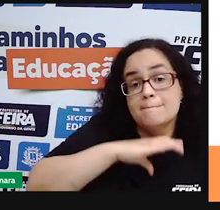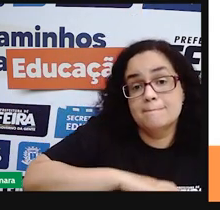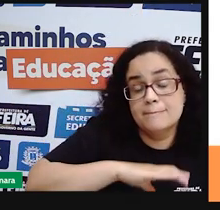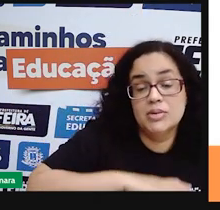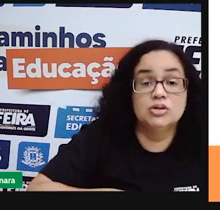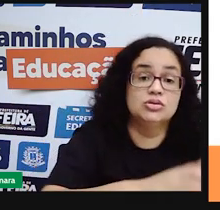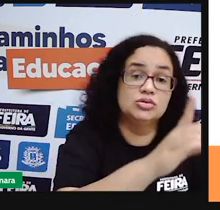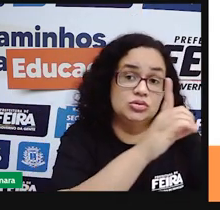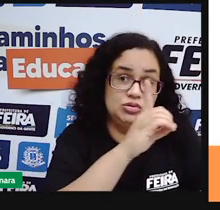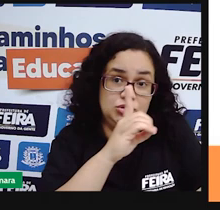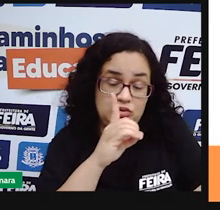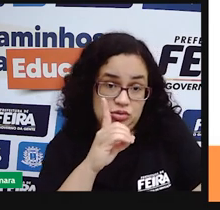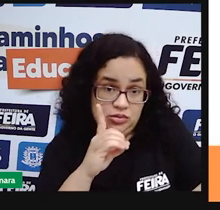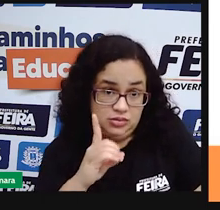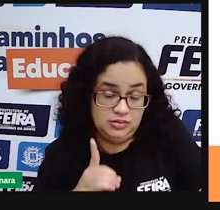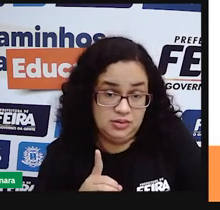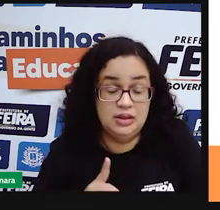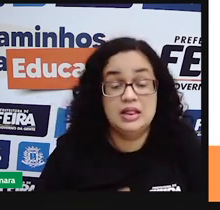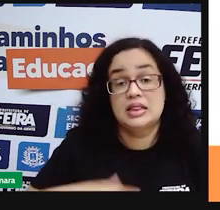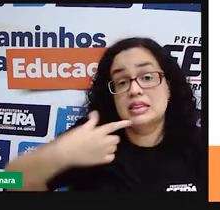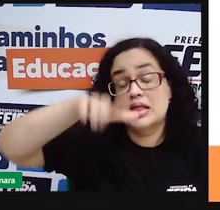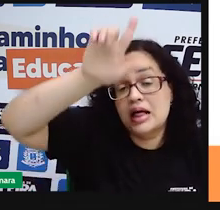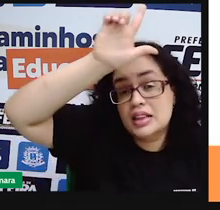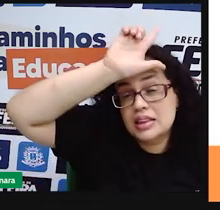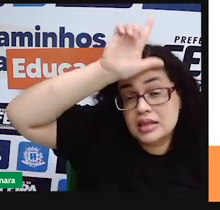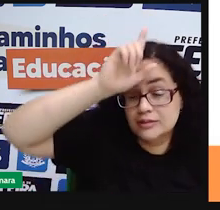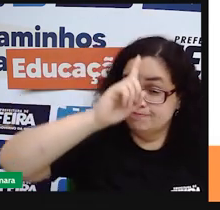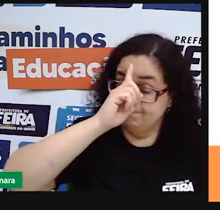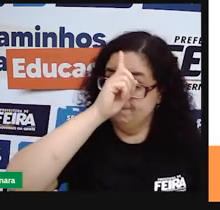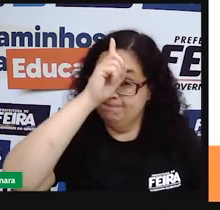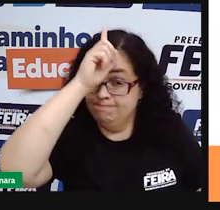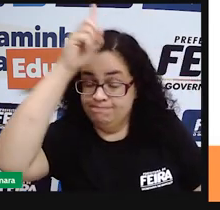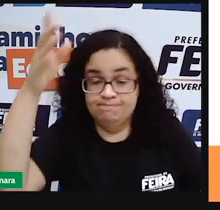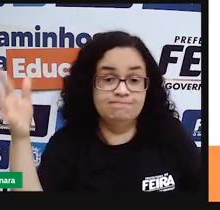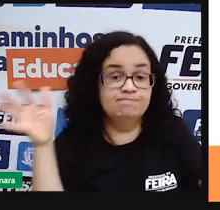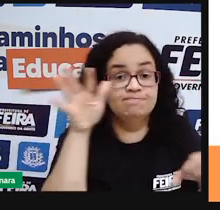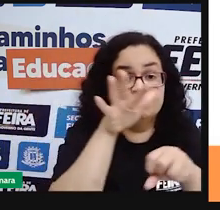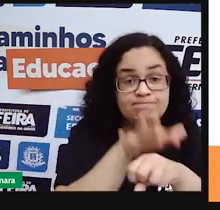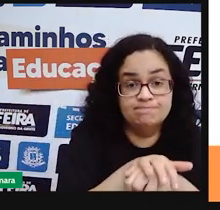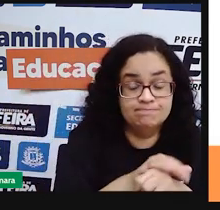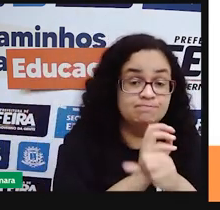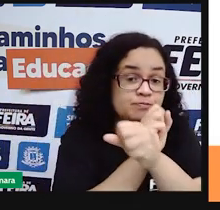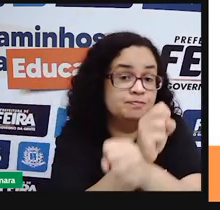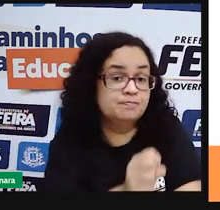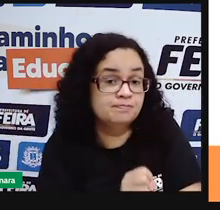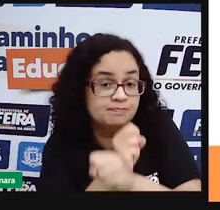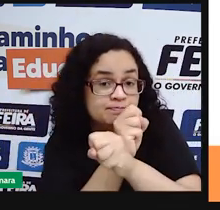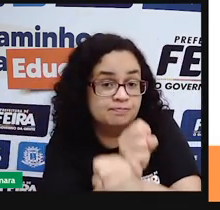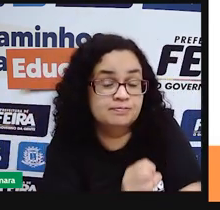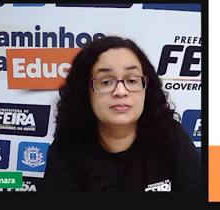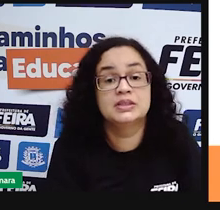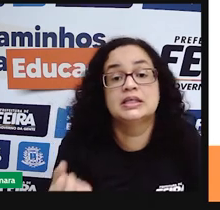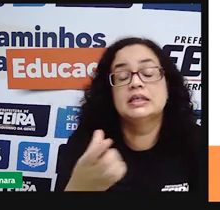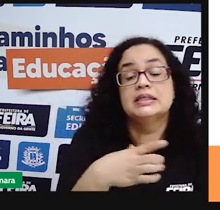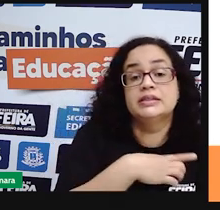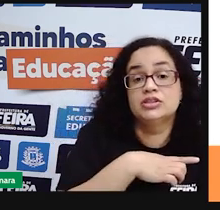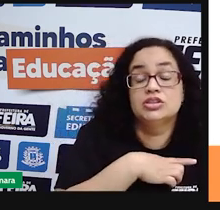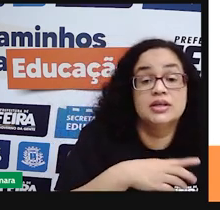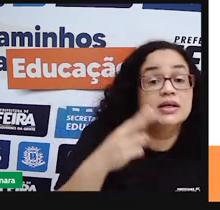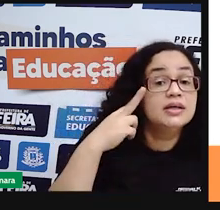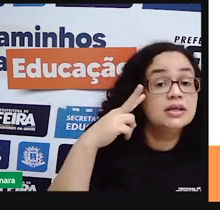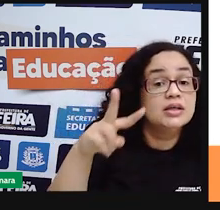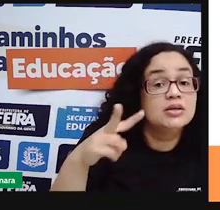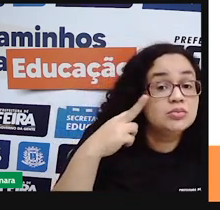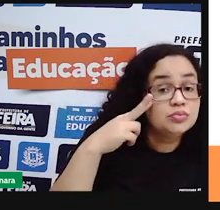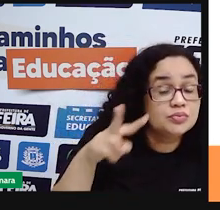mandar, para liberar, para colonizar, para explorar. E tinham mais sua visão, uma